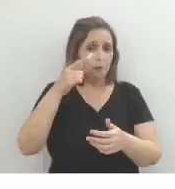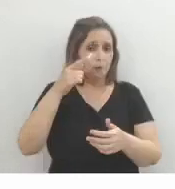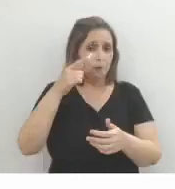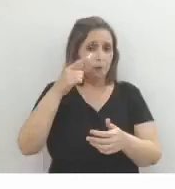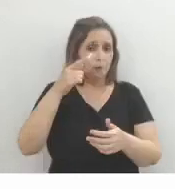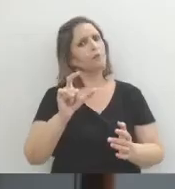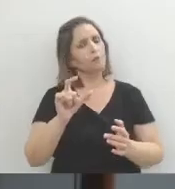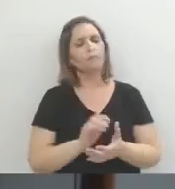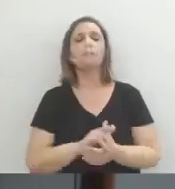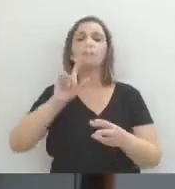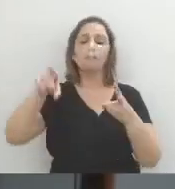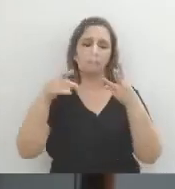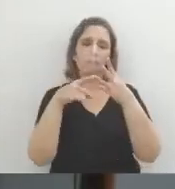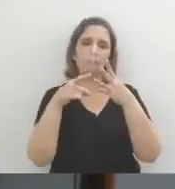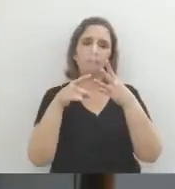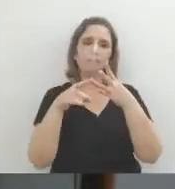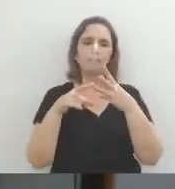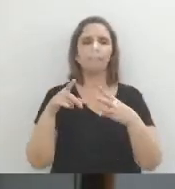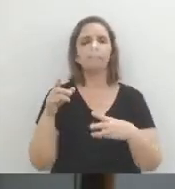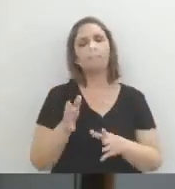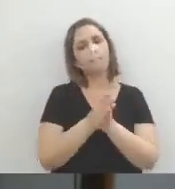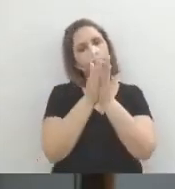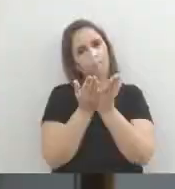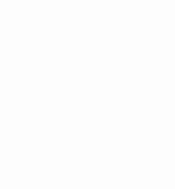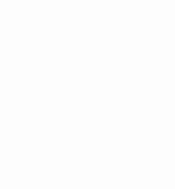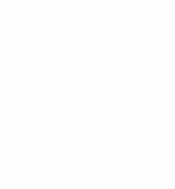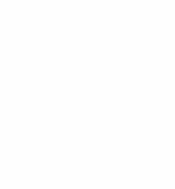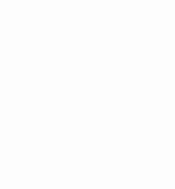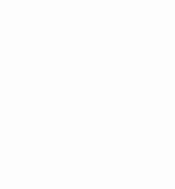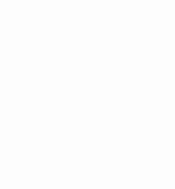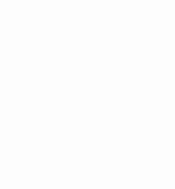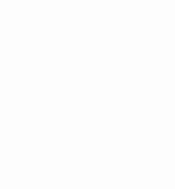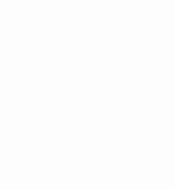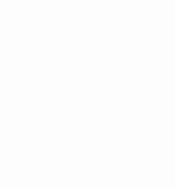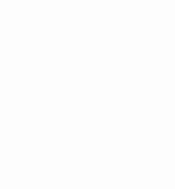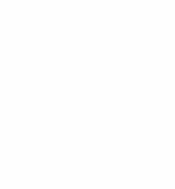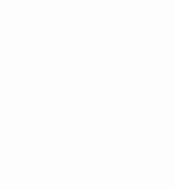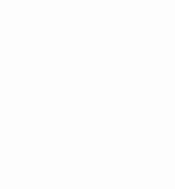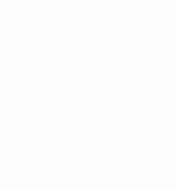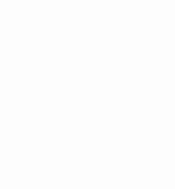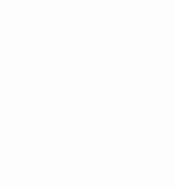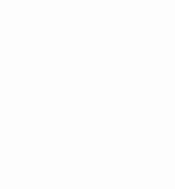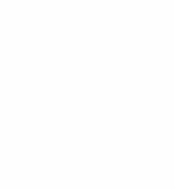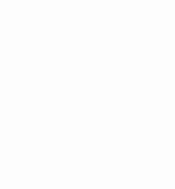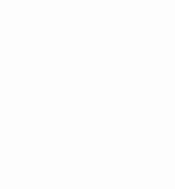1881. A da tela cheia, olha, uma imagem muito emblemática de Capitu,